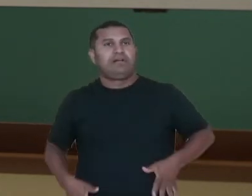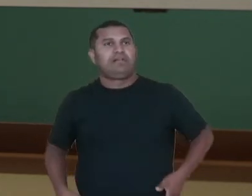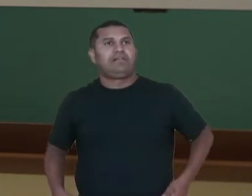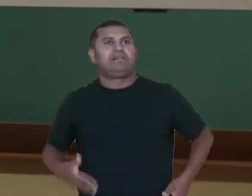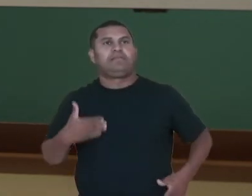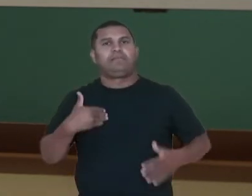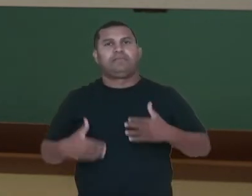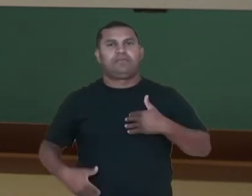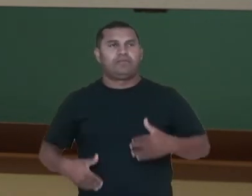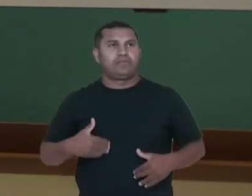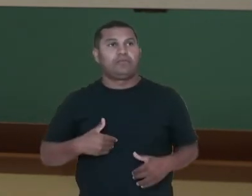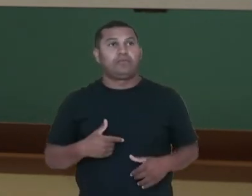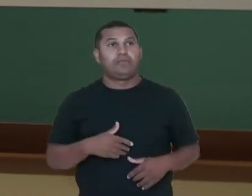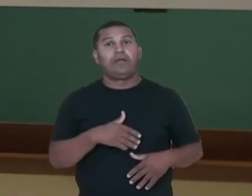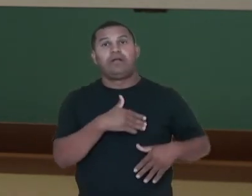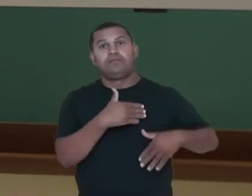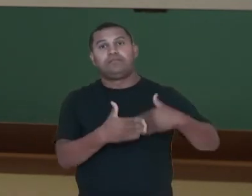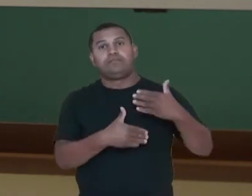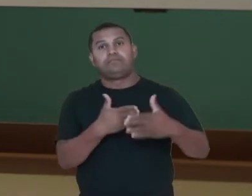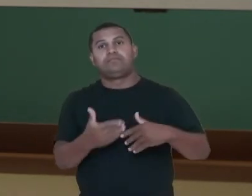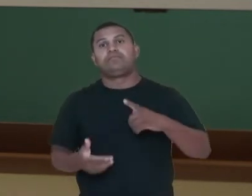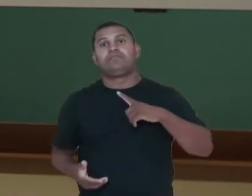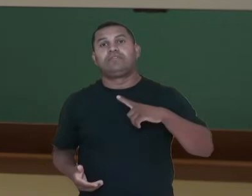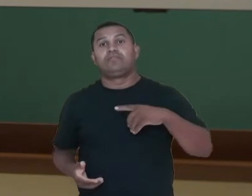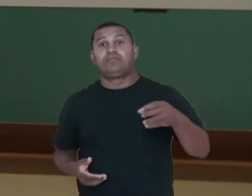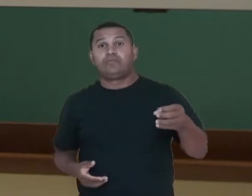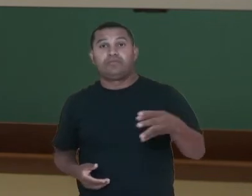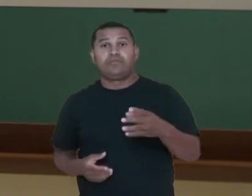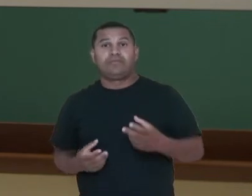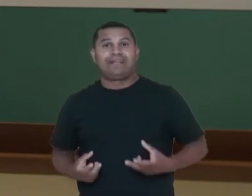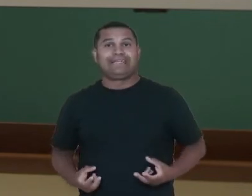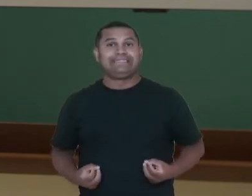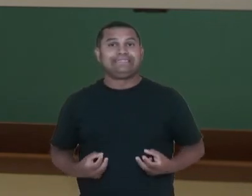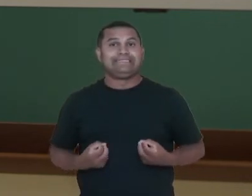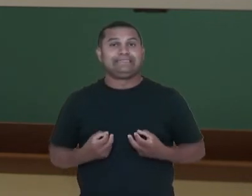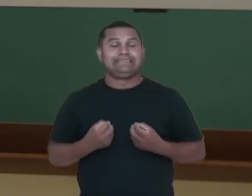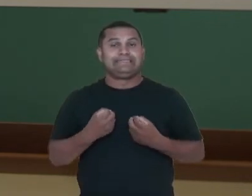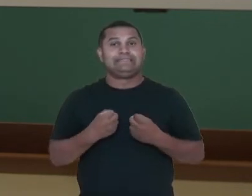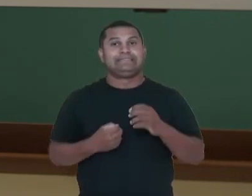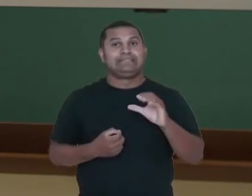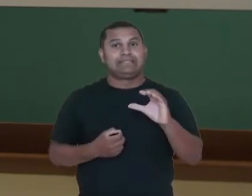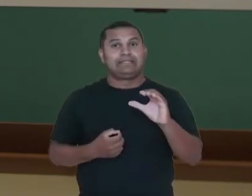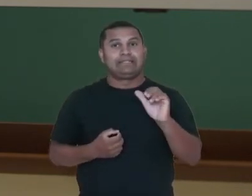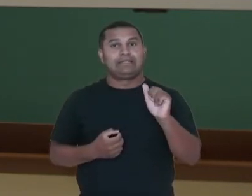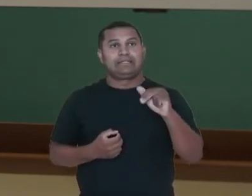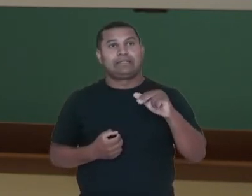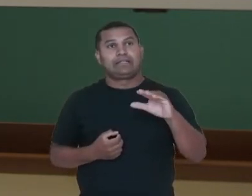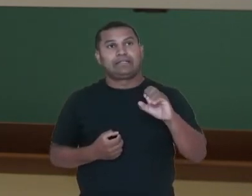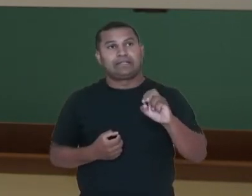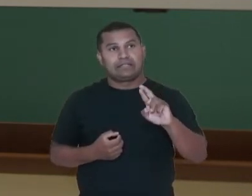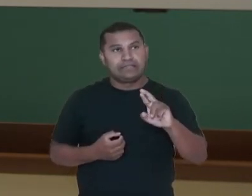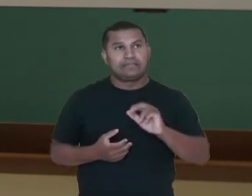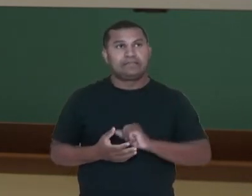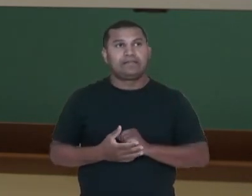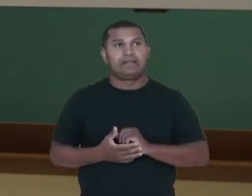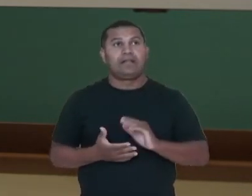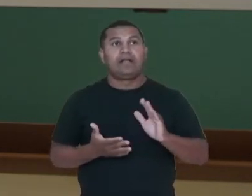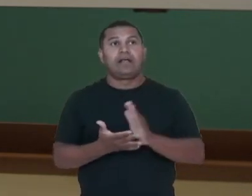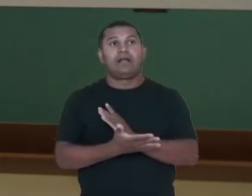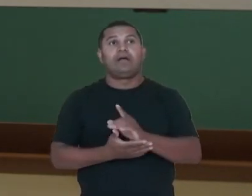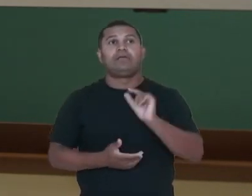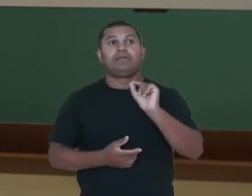assim que se desenvolve o câncer. E existem esses marcadores, onde podem ocorrer as mutações e gerar o câncer. Um deles é o protocogênese.